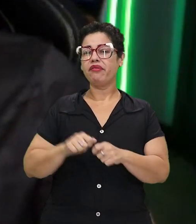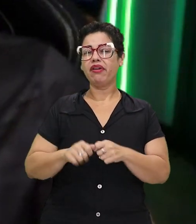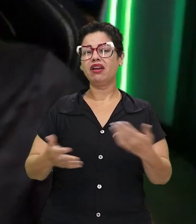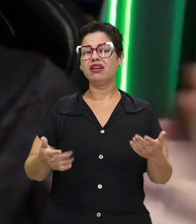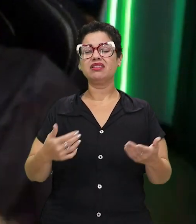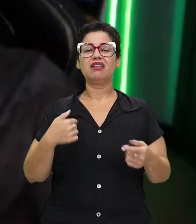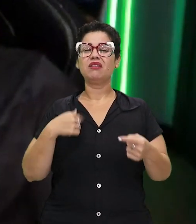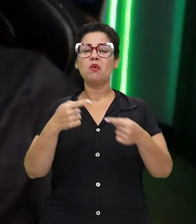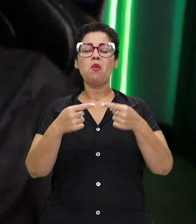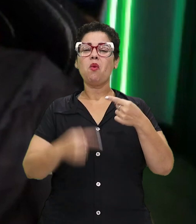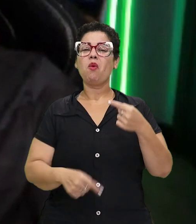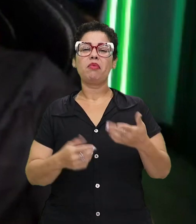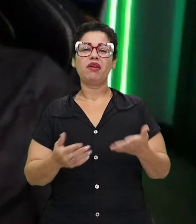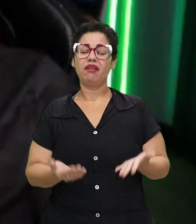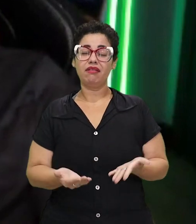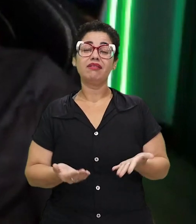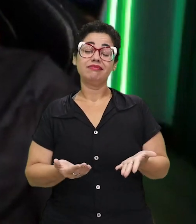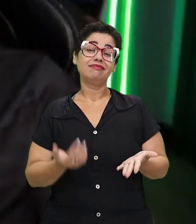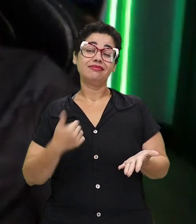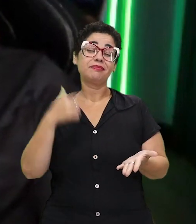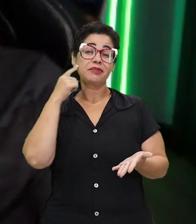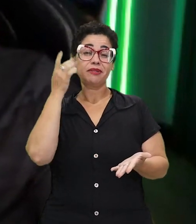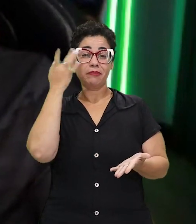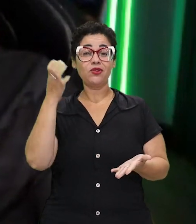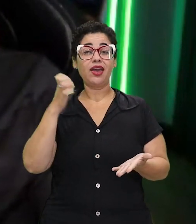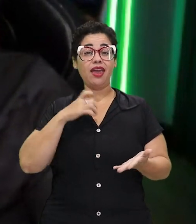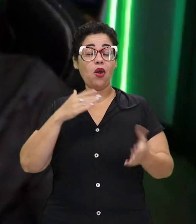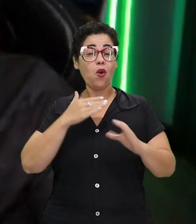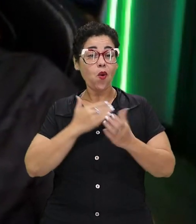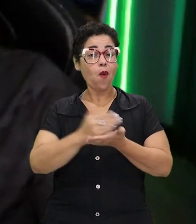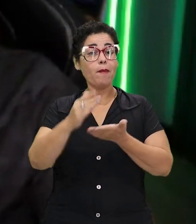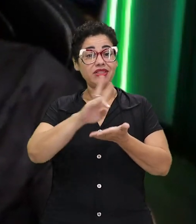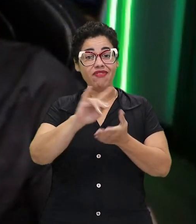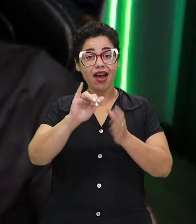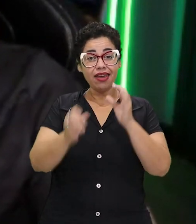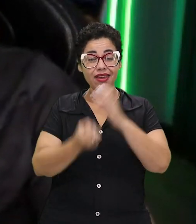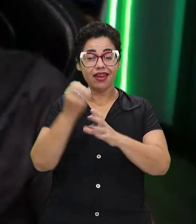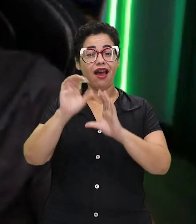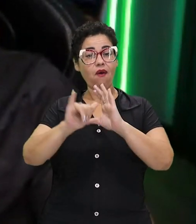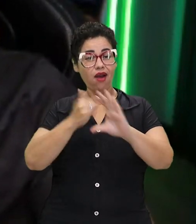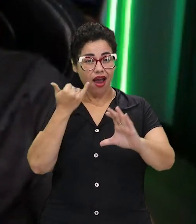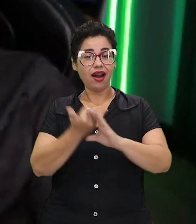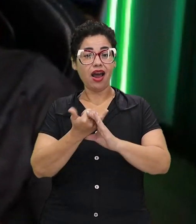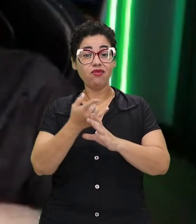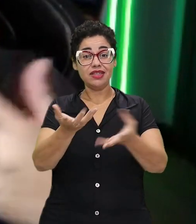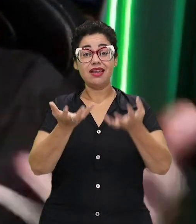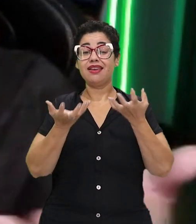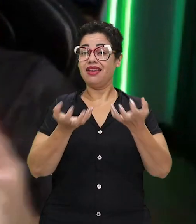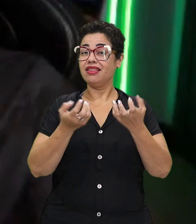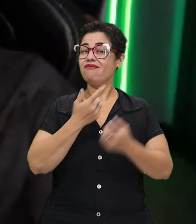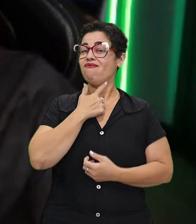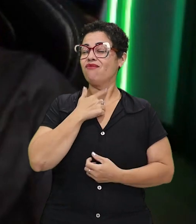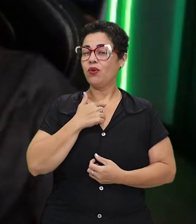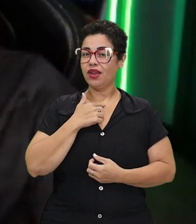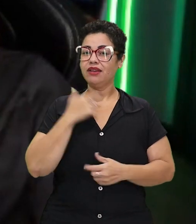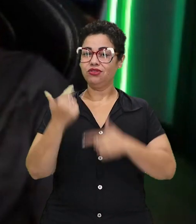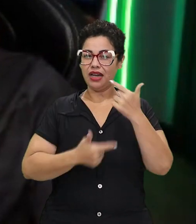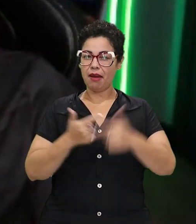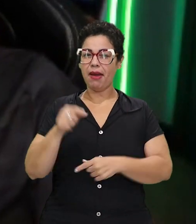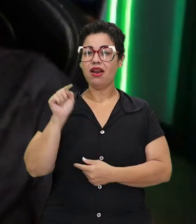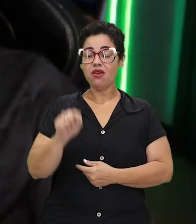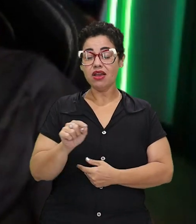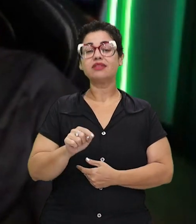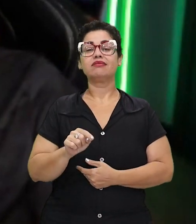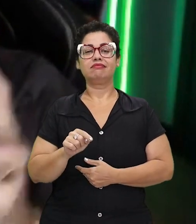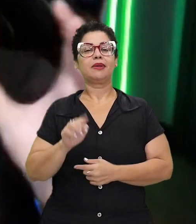Eu acho que não faz muito sentido. Então, eu acho que pra alguém que quer iniciar um canal, pra alguém que tem vontade de viver disso,